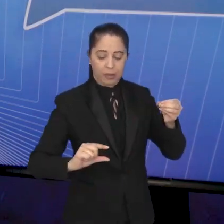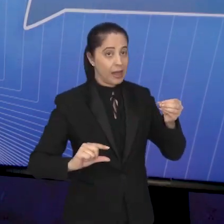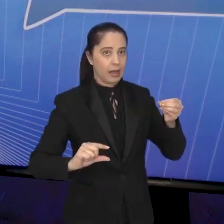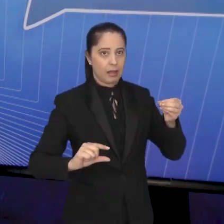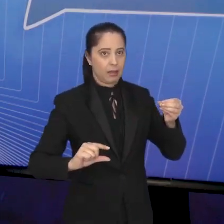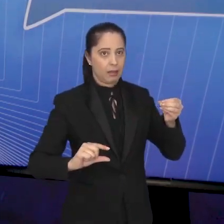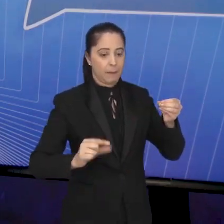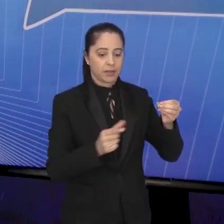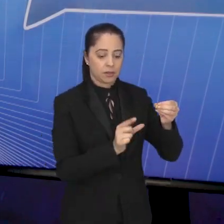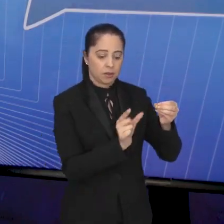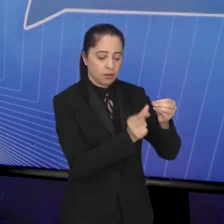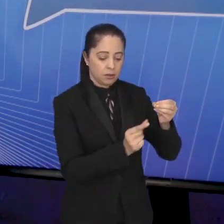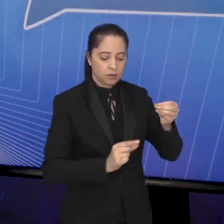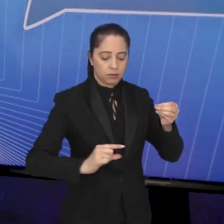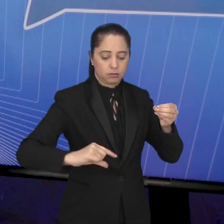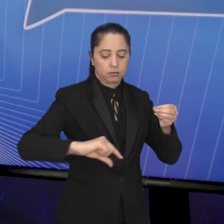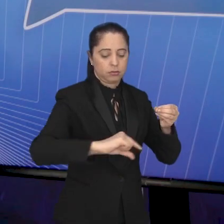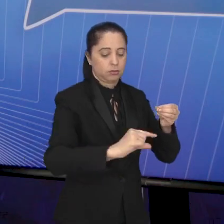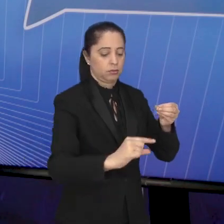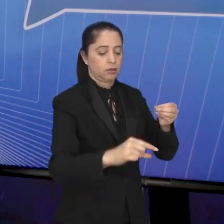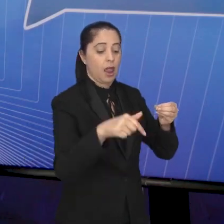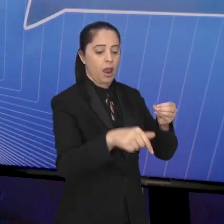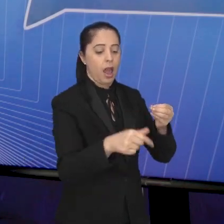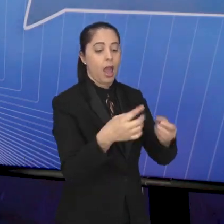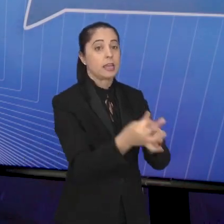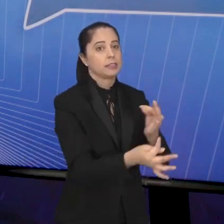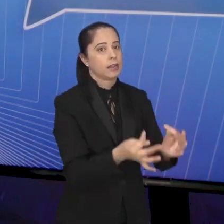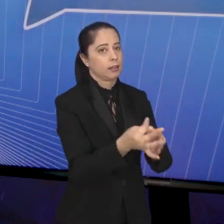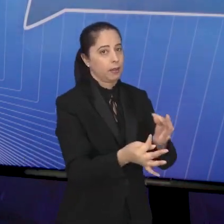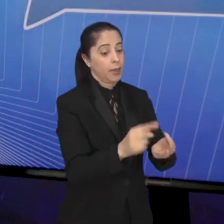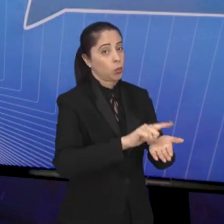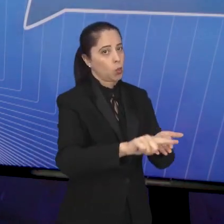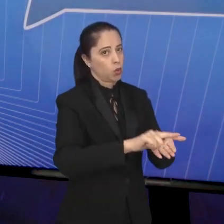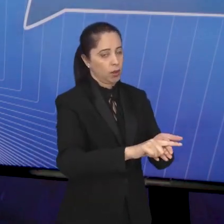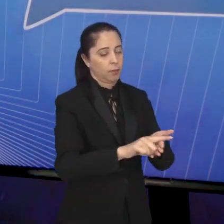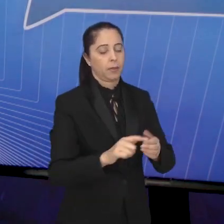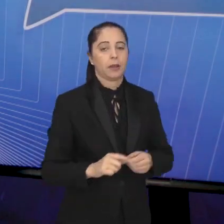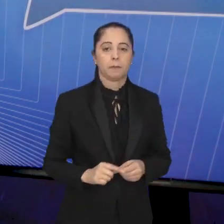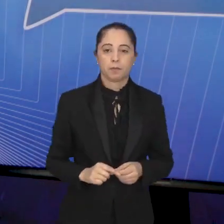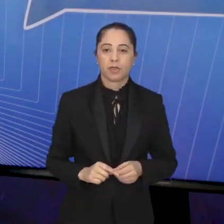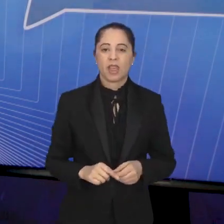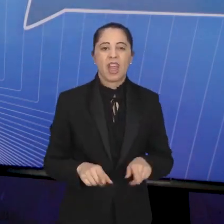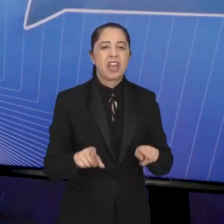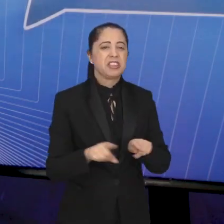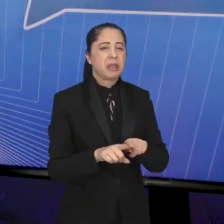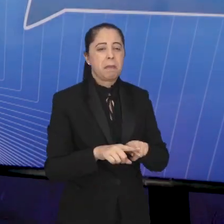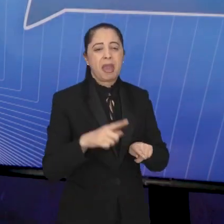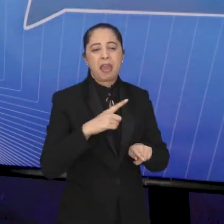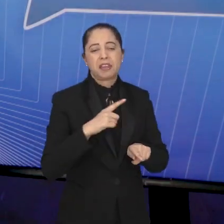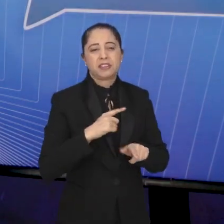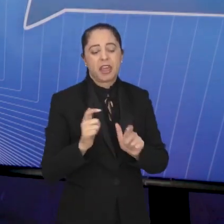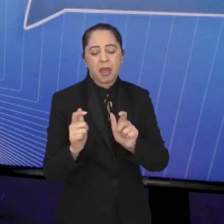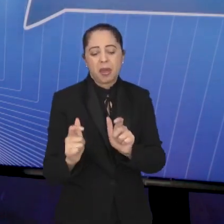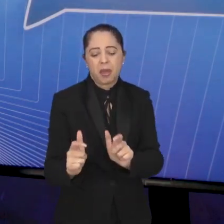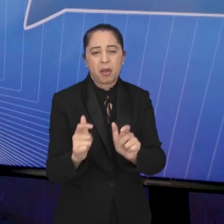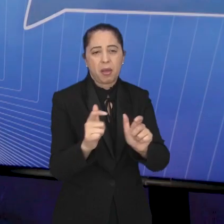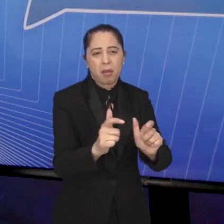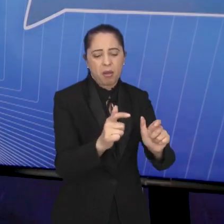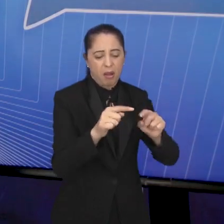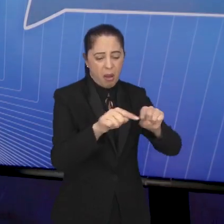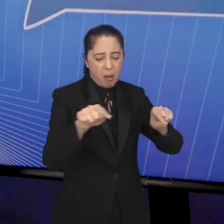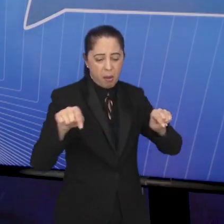Temos também uma linha muito interessante de recuperação de mananciais que abastecem vários núcleos